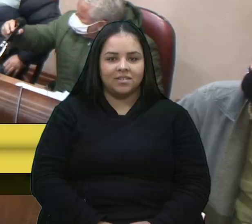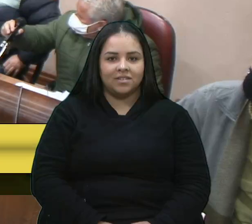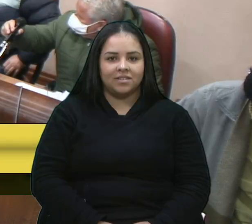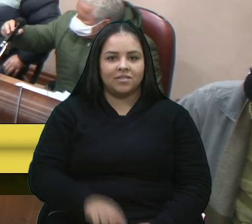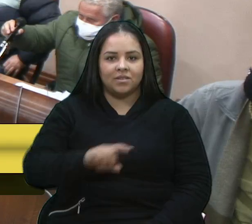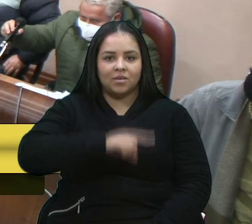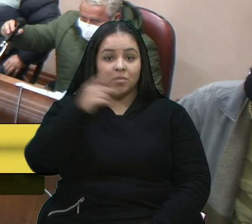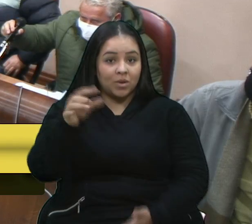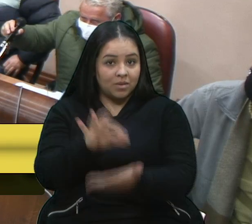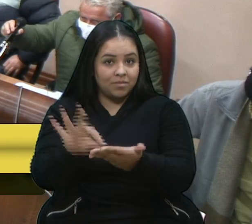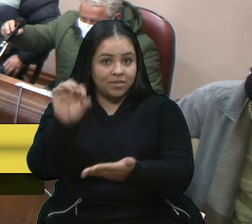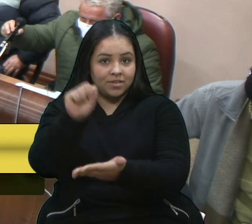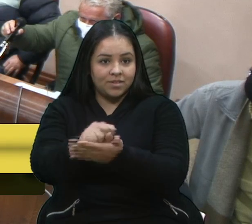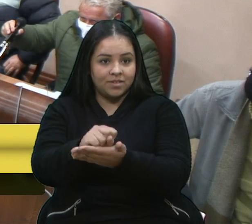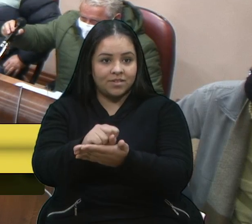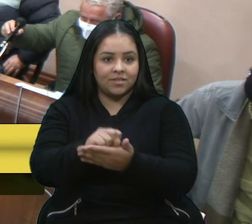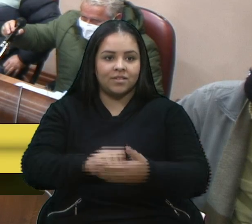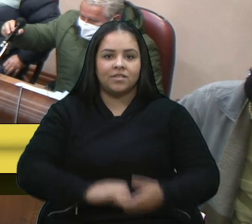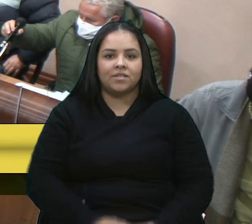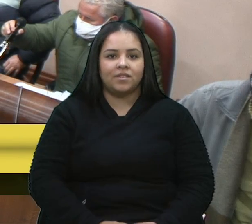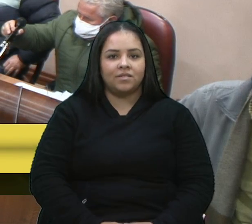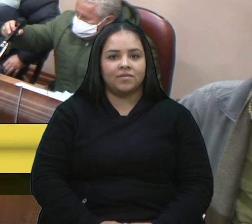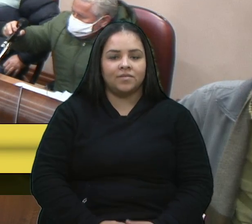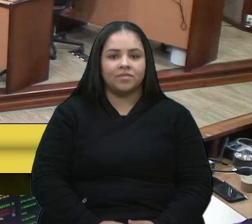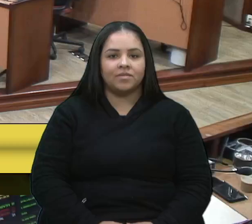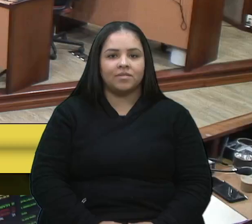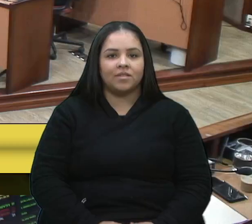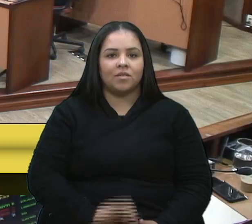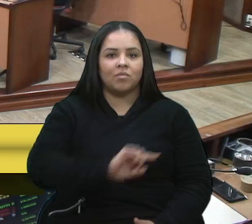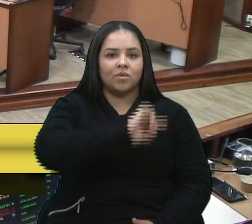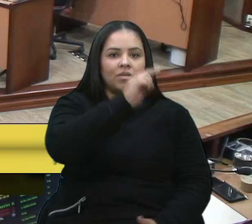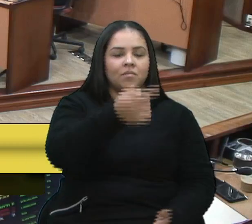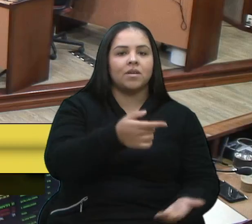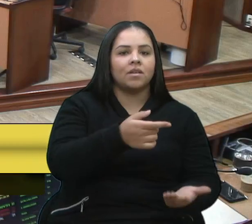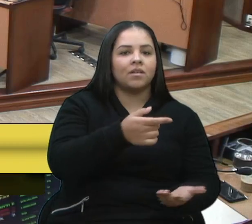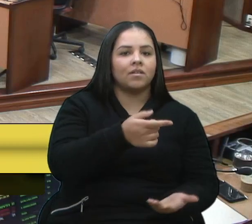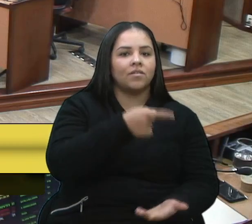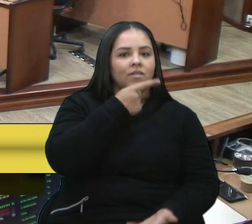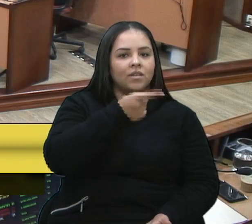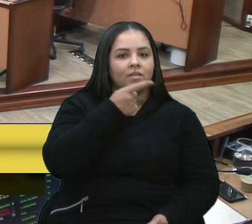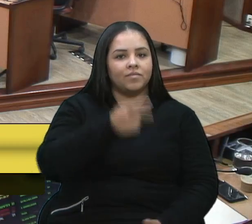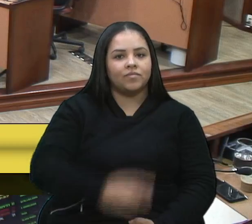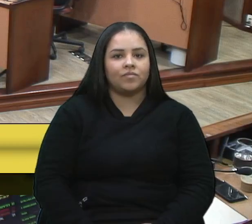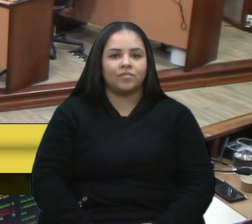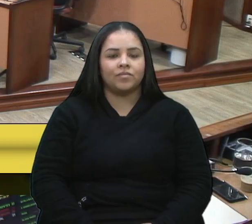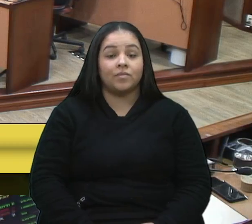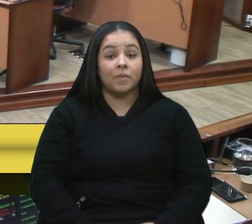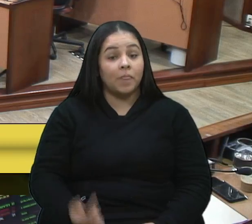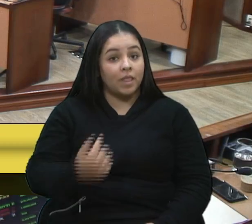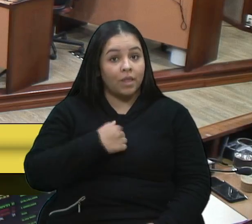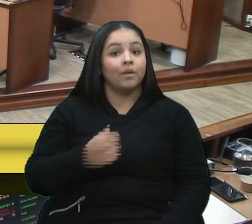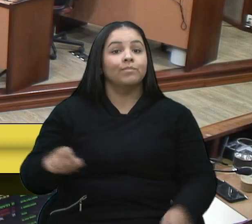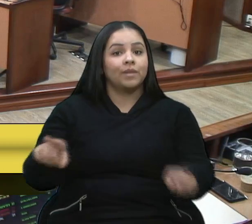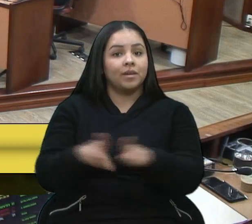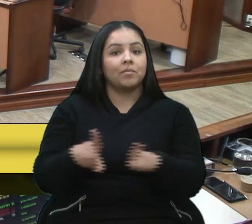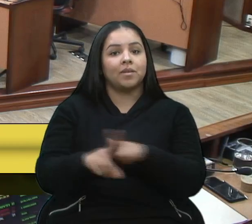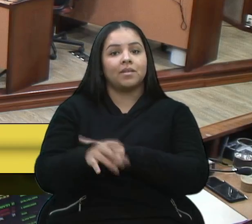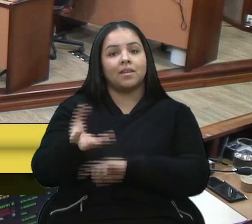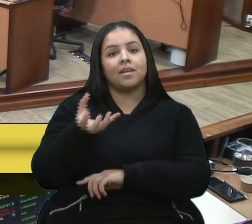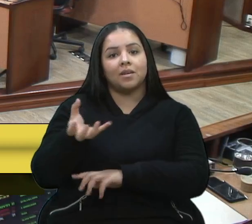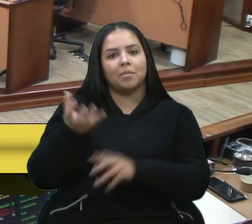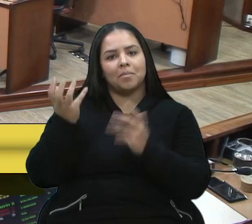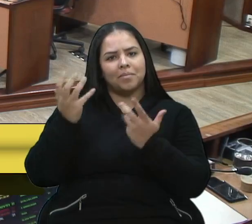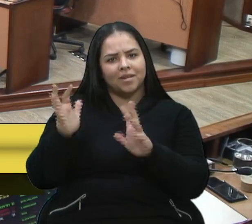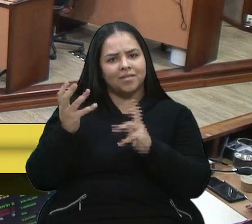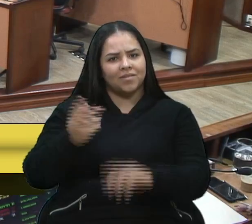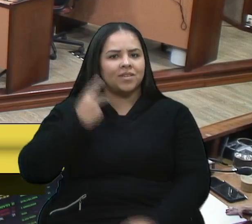Uma escrita, Estela Ballardin, com a palavra. Então, eu também gostaria de parabenizar o